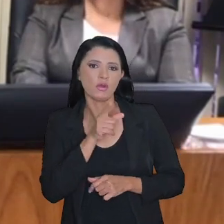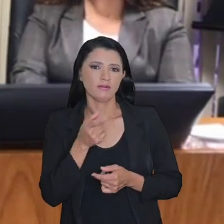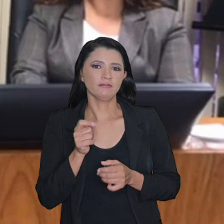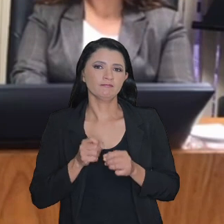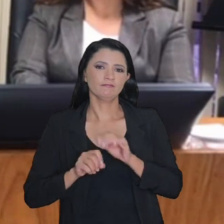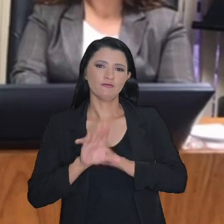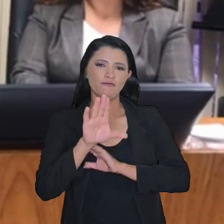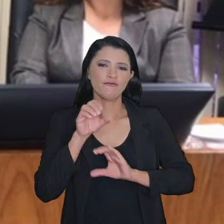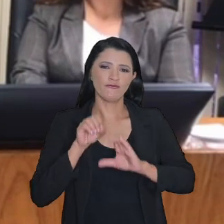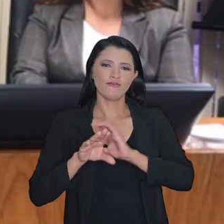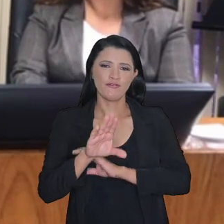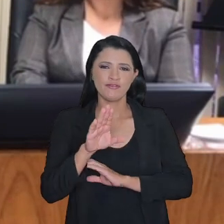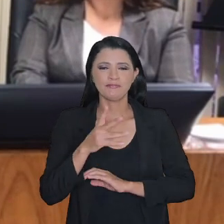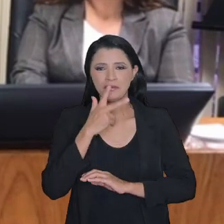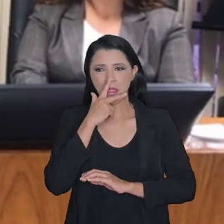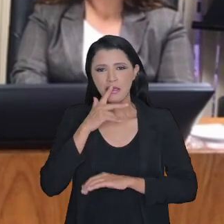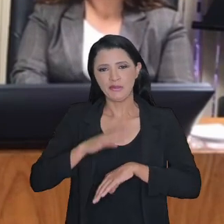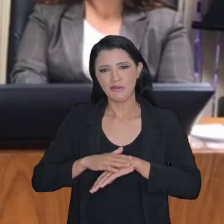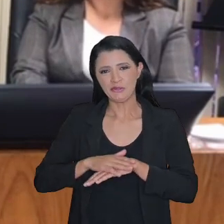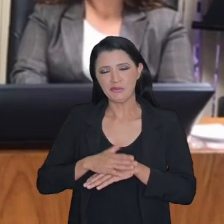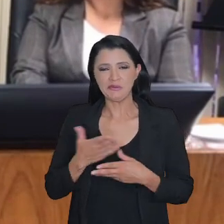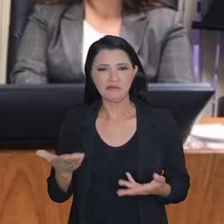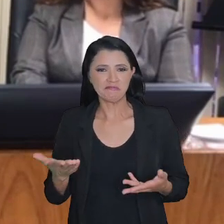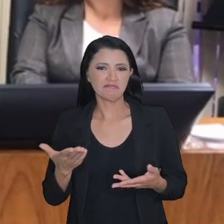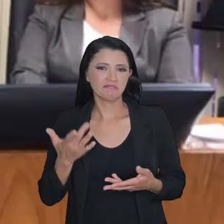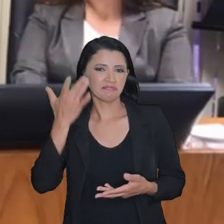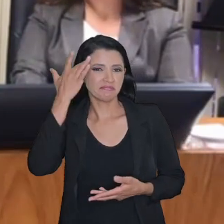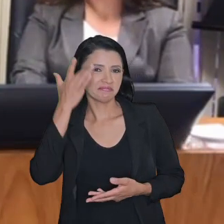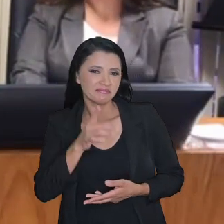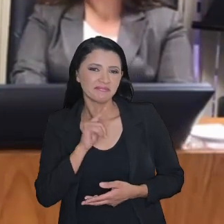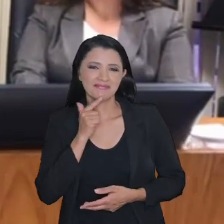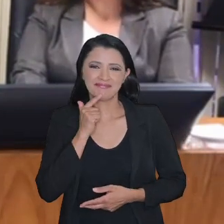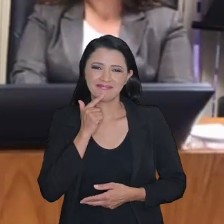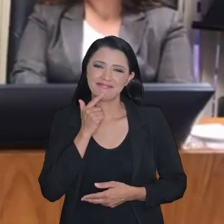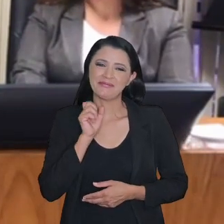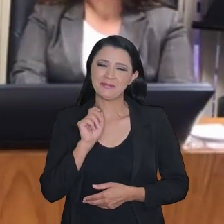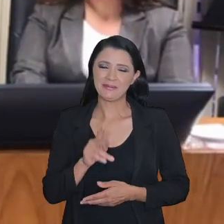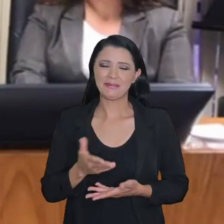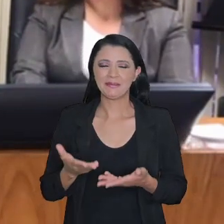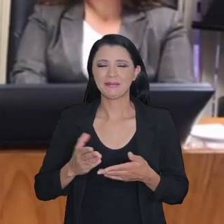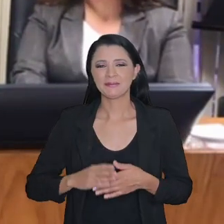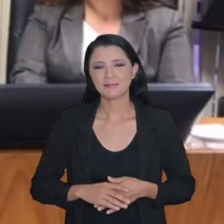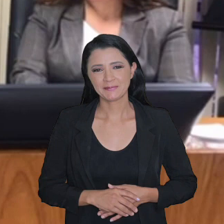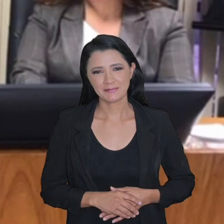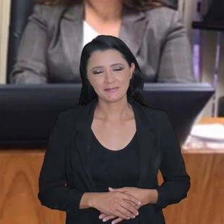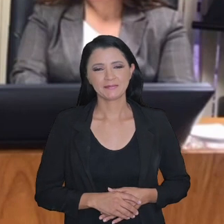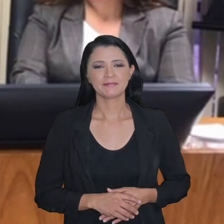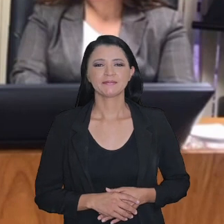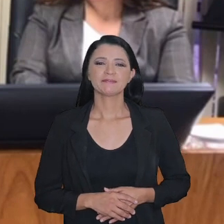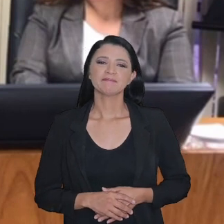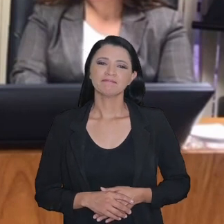agora está indo. Eu acho que então não sou eu. Está bom.